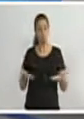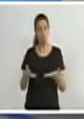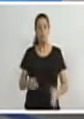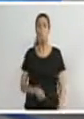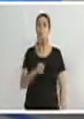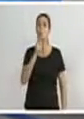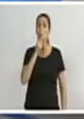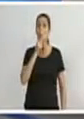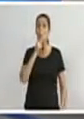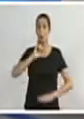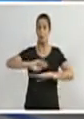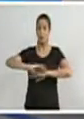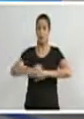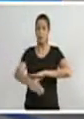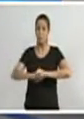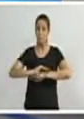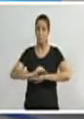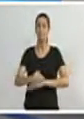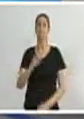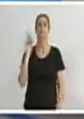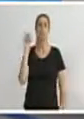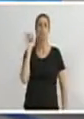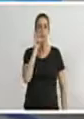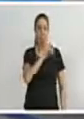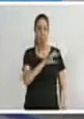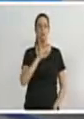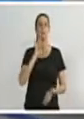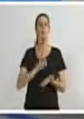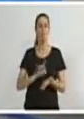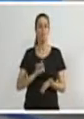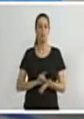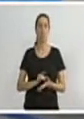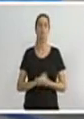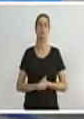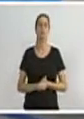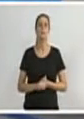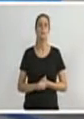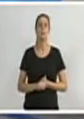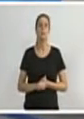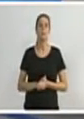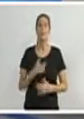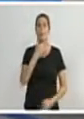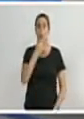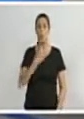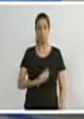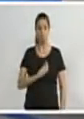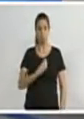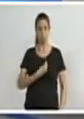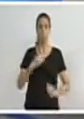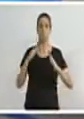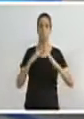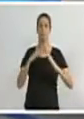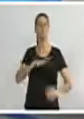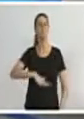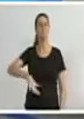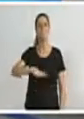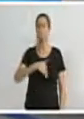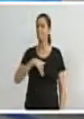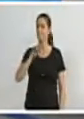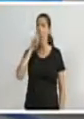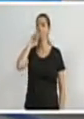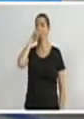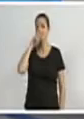a lombada, esses acidentes vêm crescendo continuamente. Edson, que é morador da região, este local é o mais